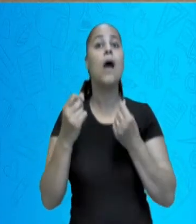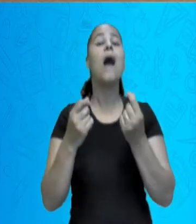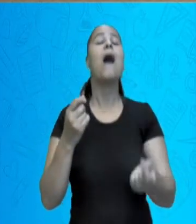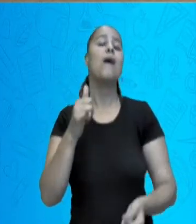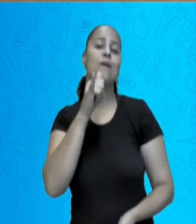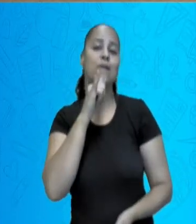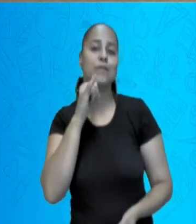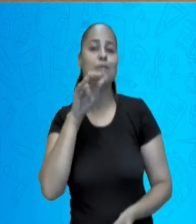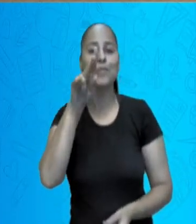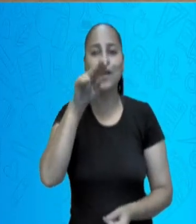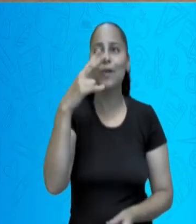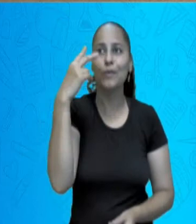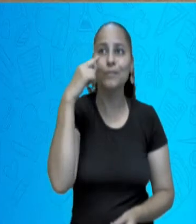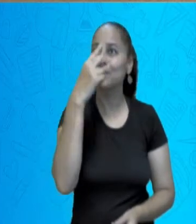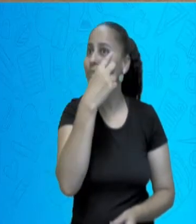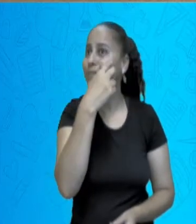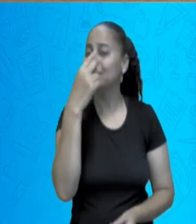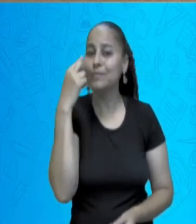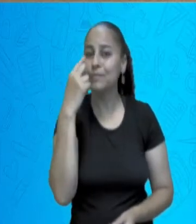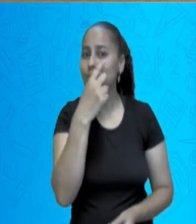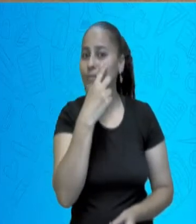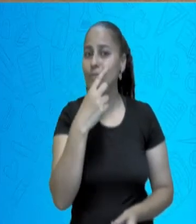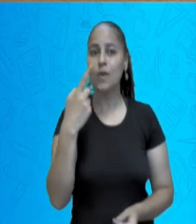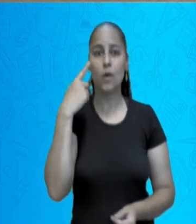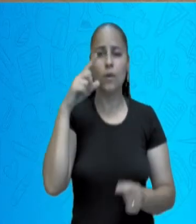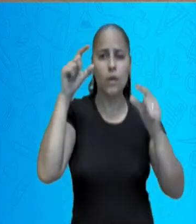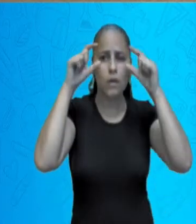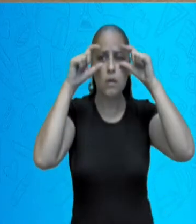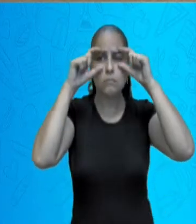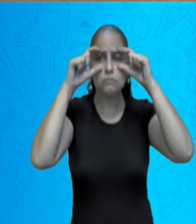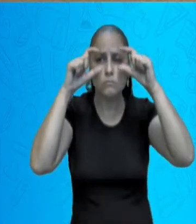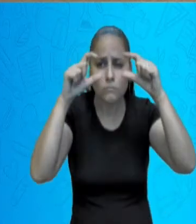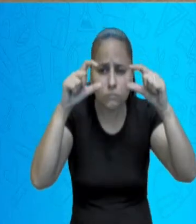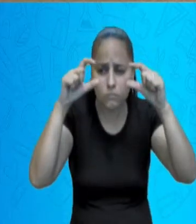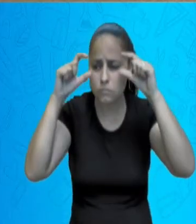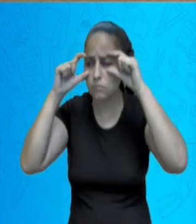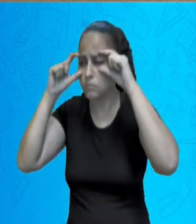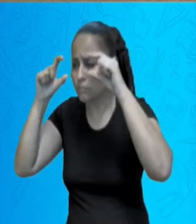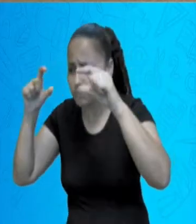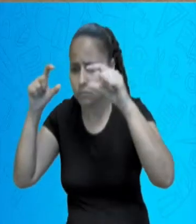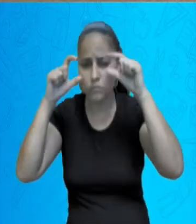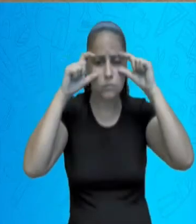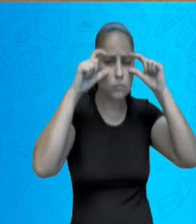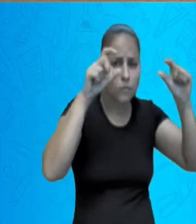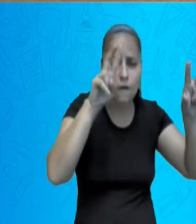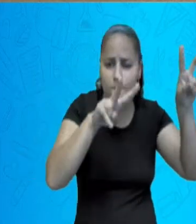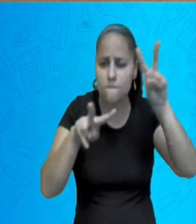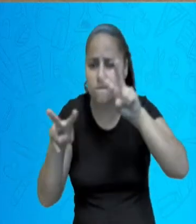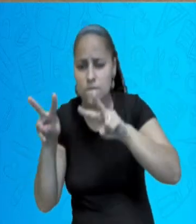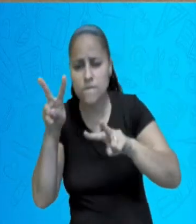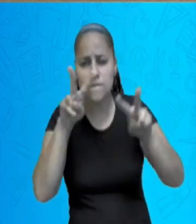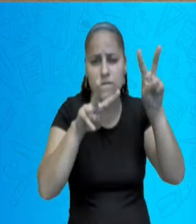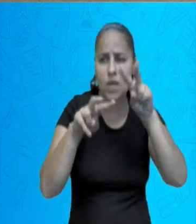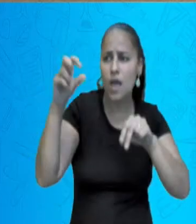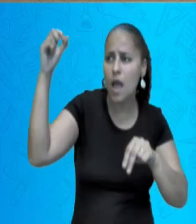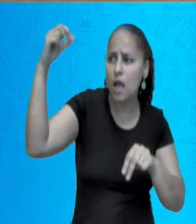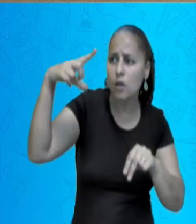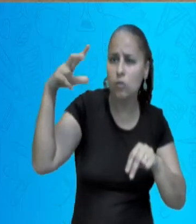A nossa retina, ao enxergar a imagem, ao ver a imagem, a luz da imagem,